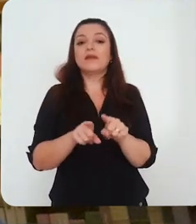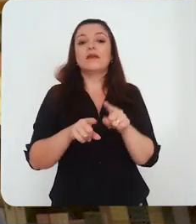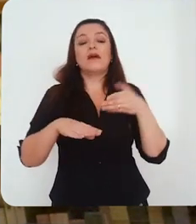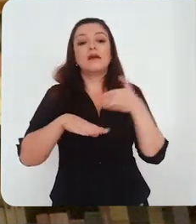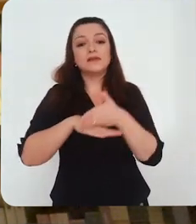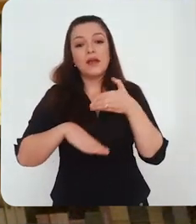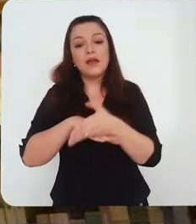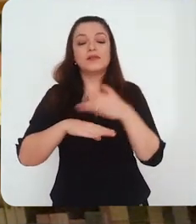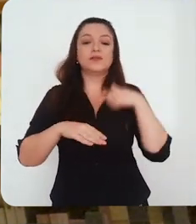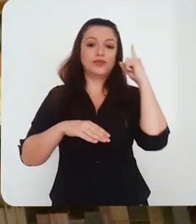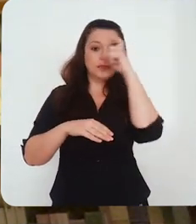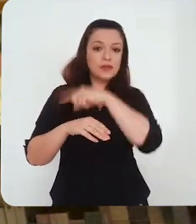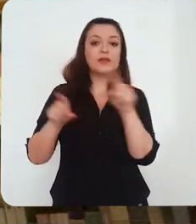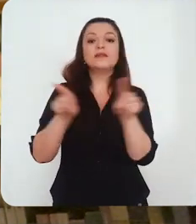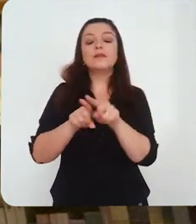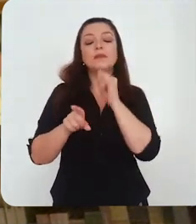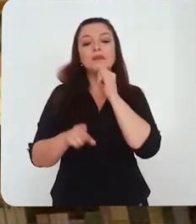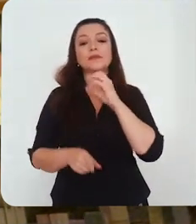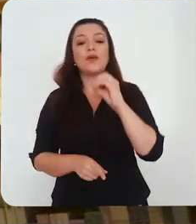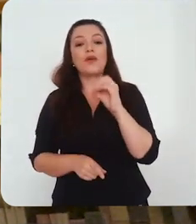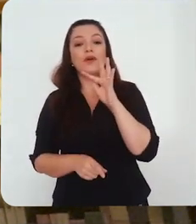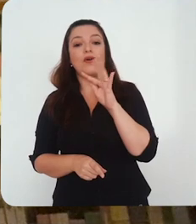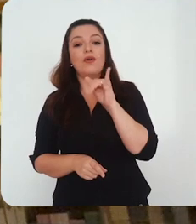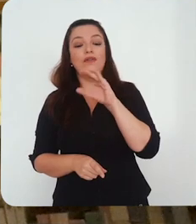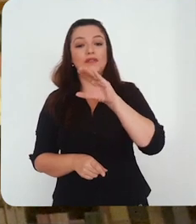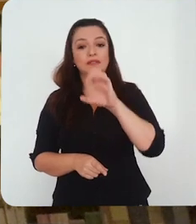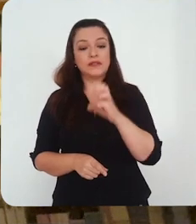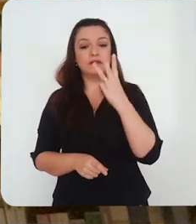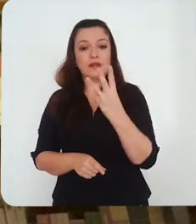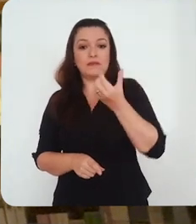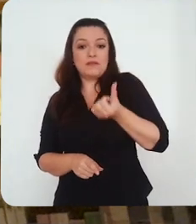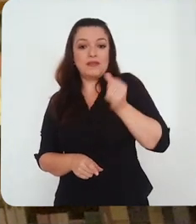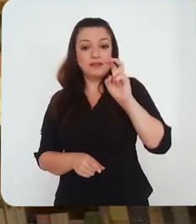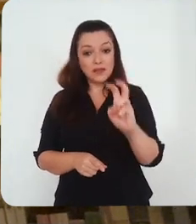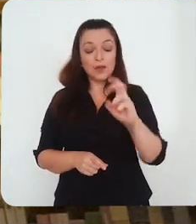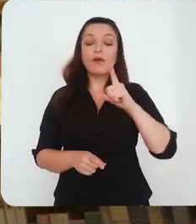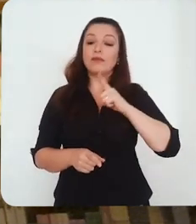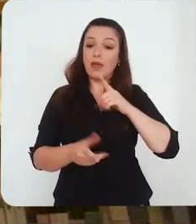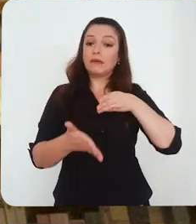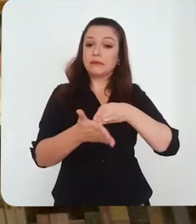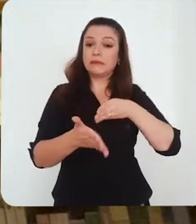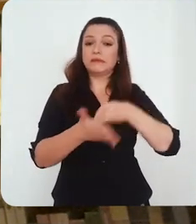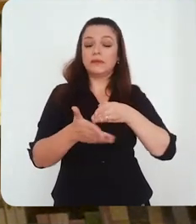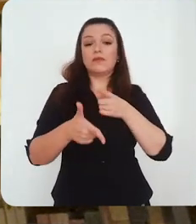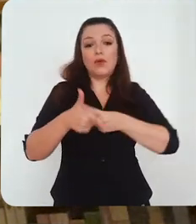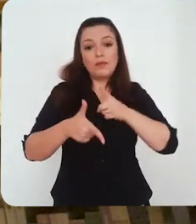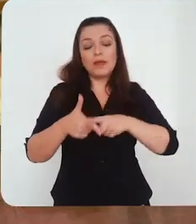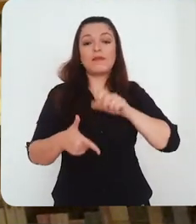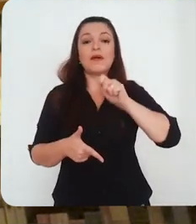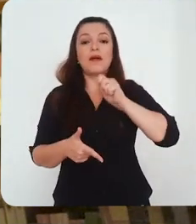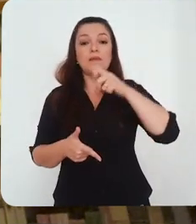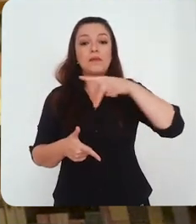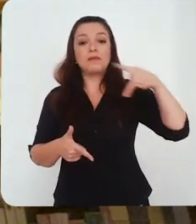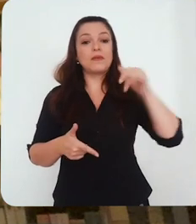acesso que hoje temos na universidade a uma série de plataformas. Por exemplo, o fato da UFPR ter aderido ao Office 365 da Microsoft faz com